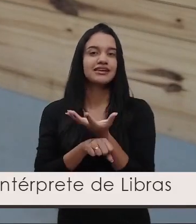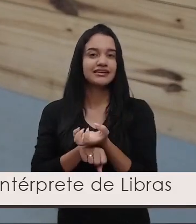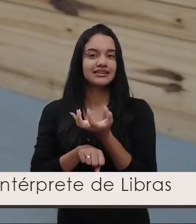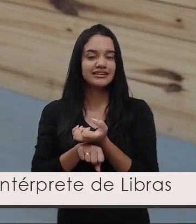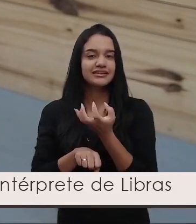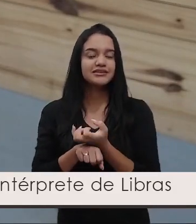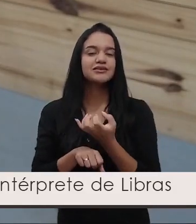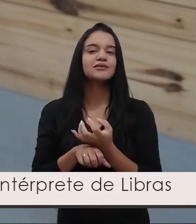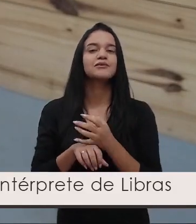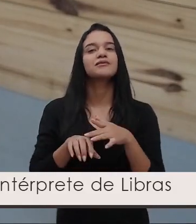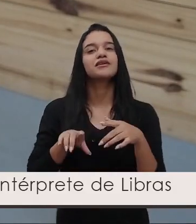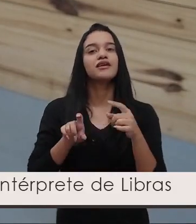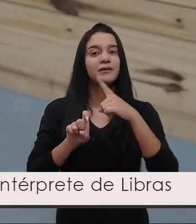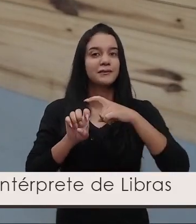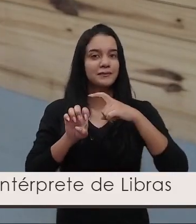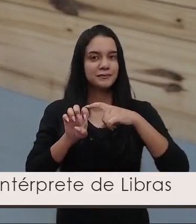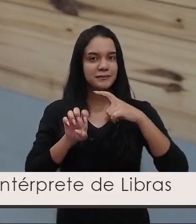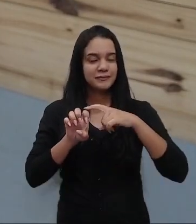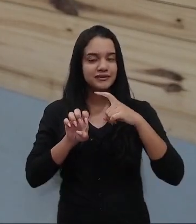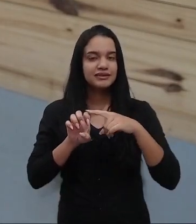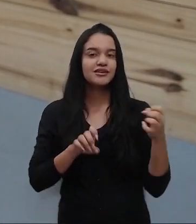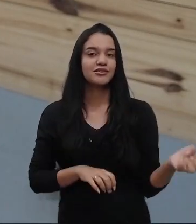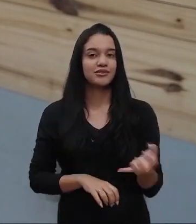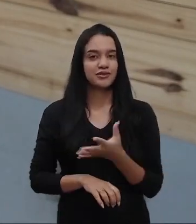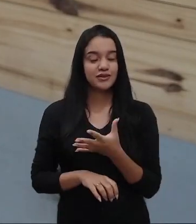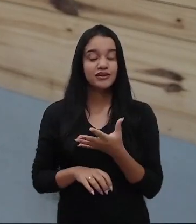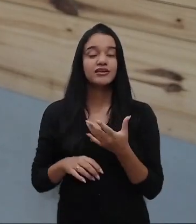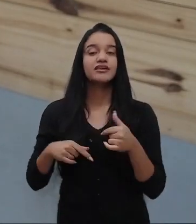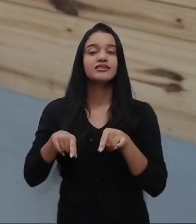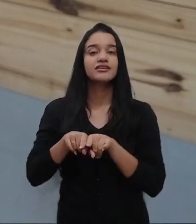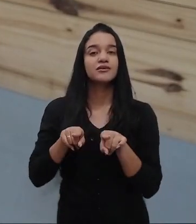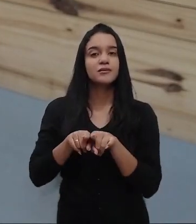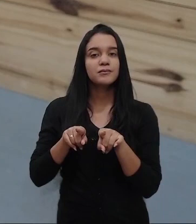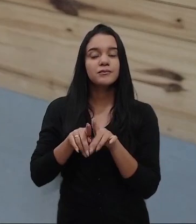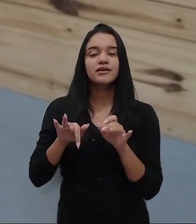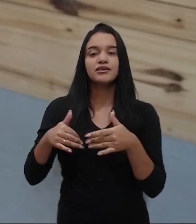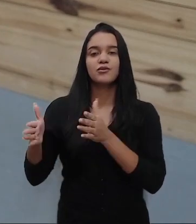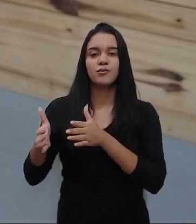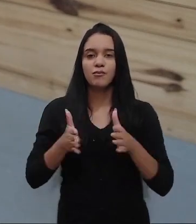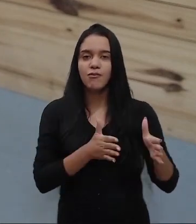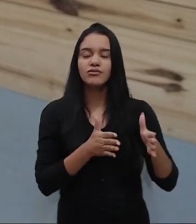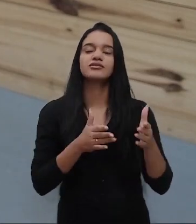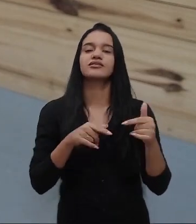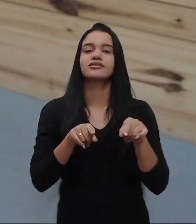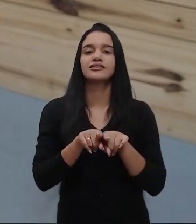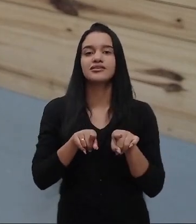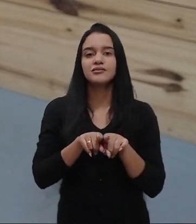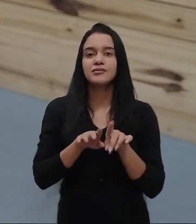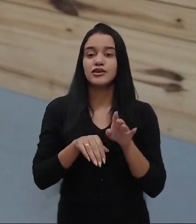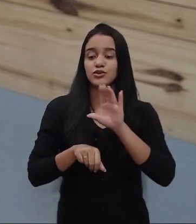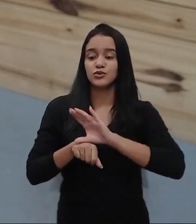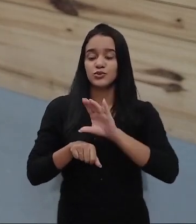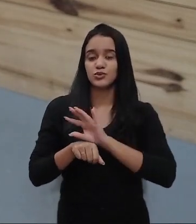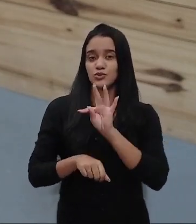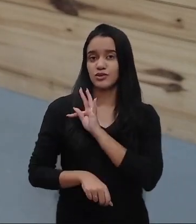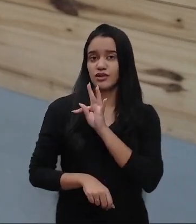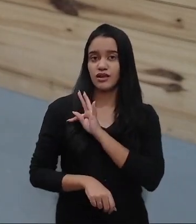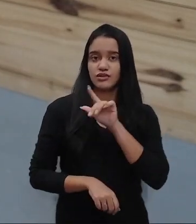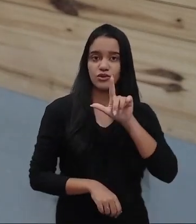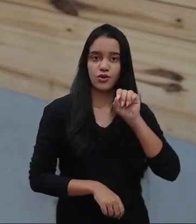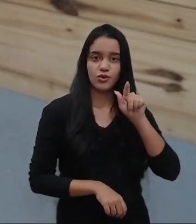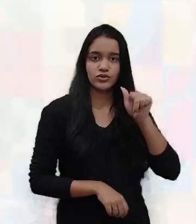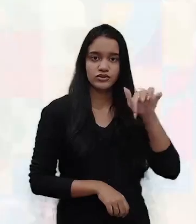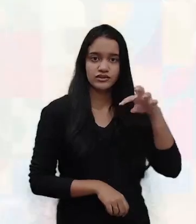empreendedorismo e inovação. Dentro do módulo de processos logísticos do curso técnico em logística. Sejam todos bem